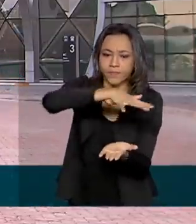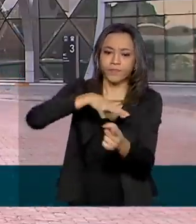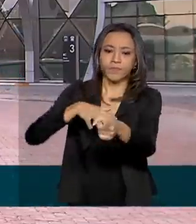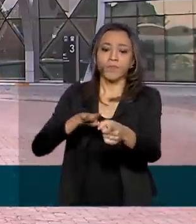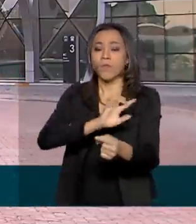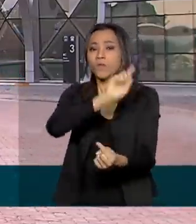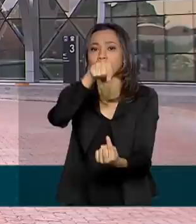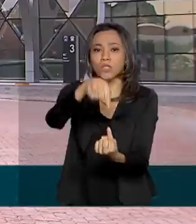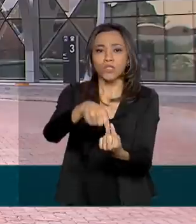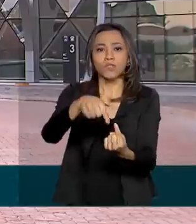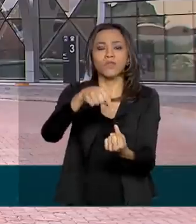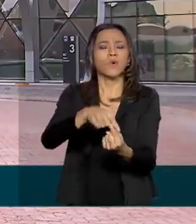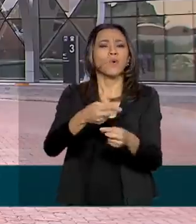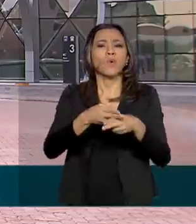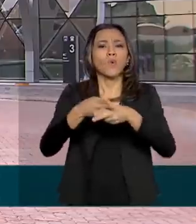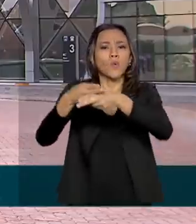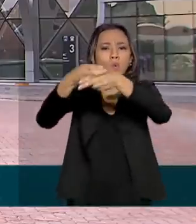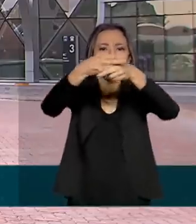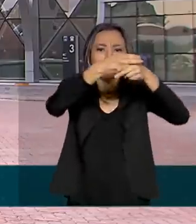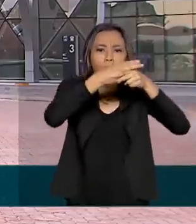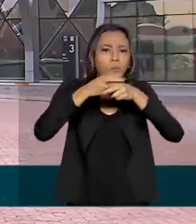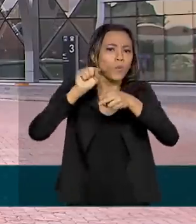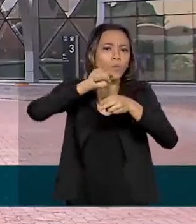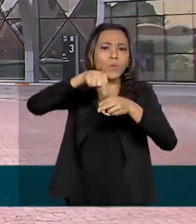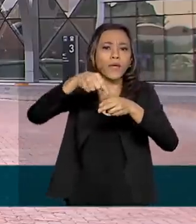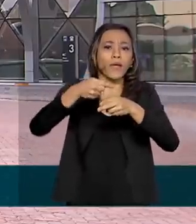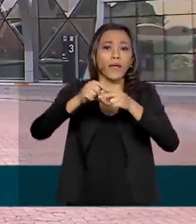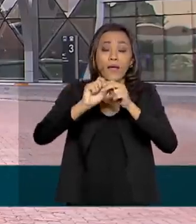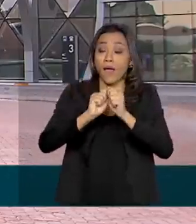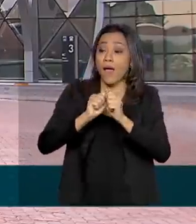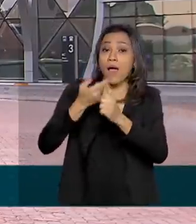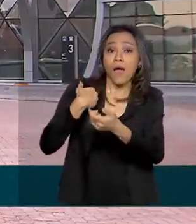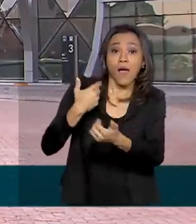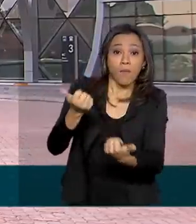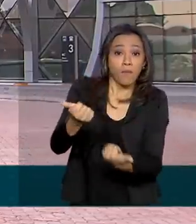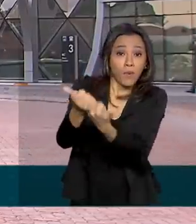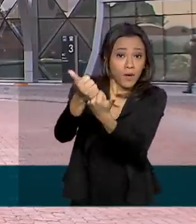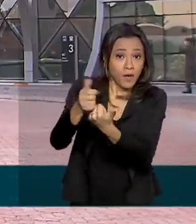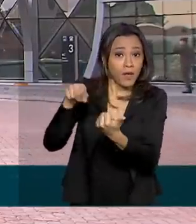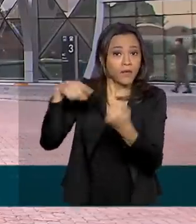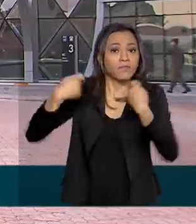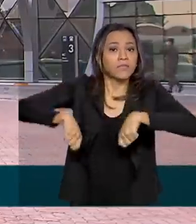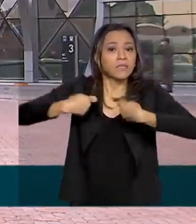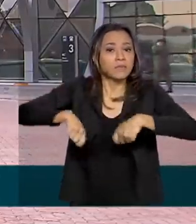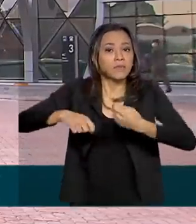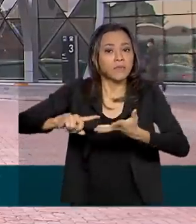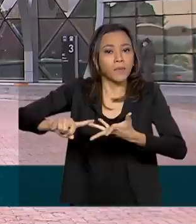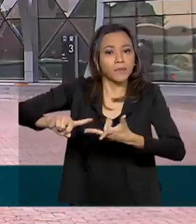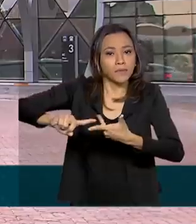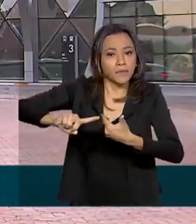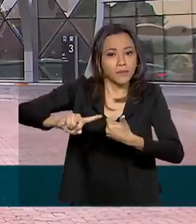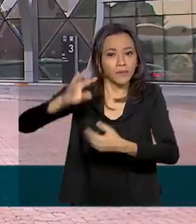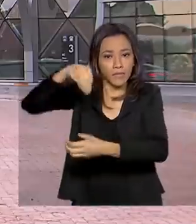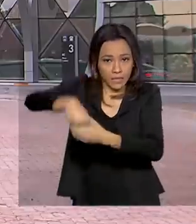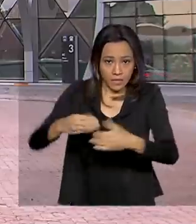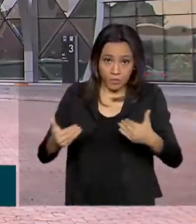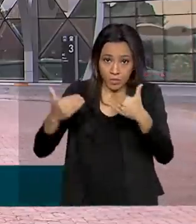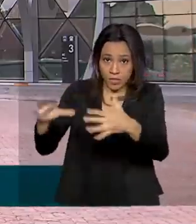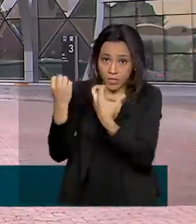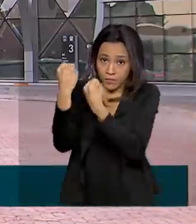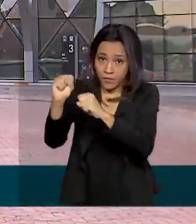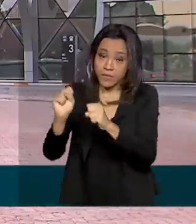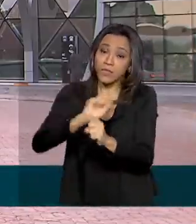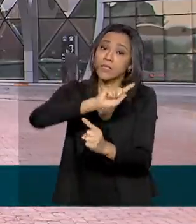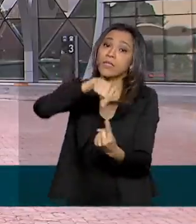tem a missão de, por um lado, atender as demandas estratégicas de comunicação do Ministério da Defesa e, por outro, levar internet aos